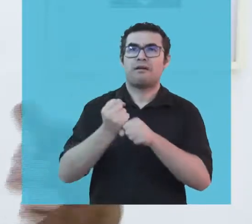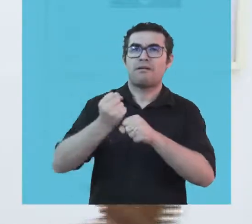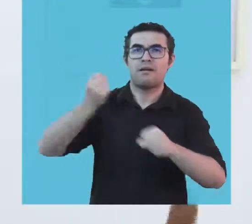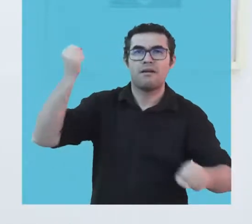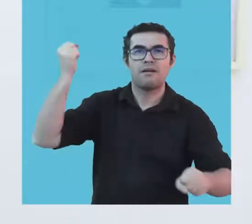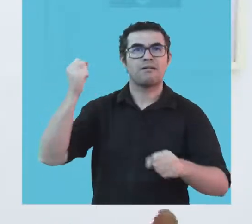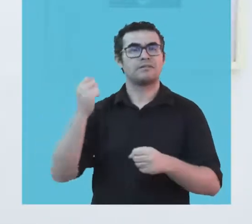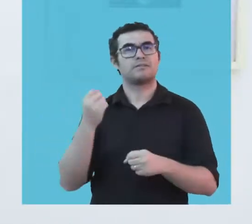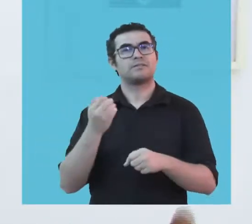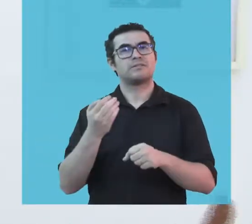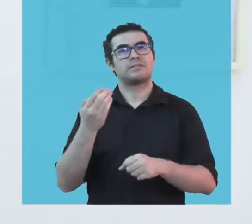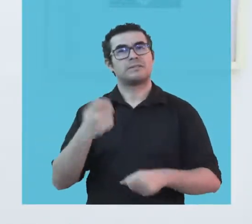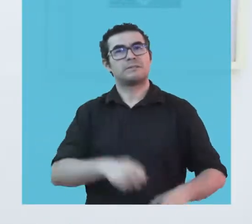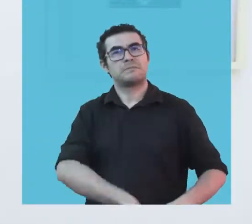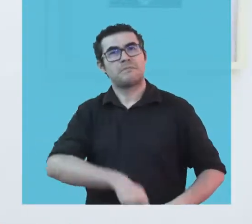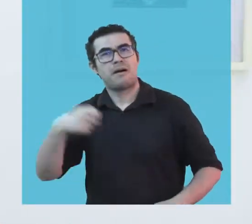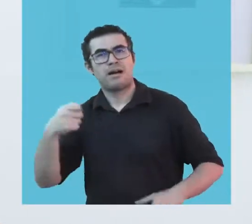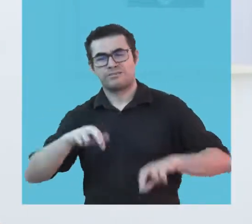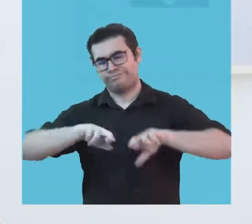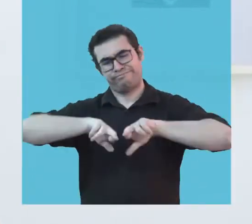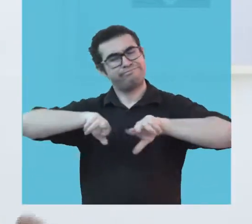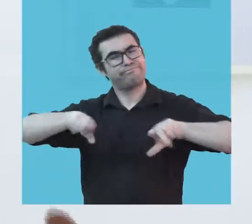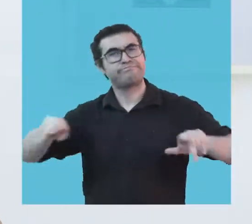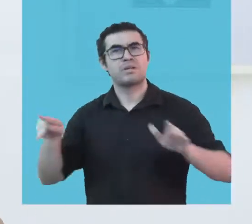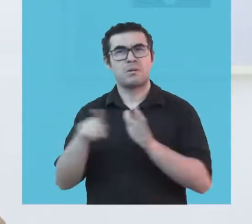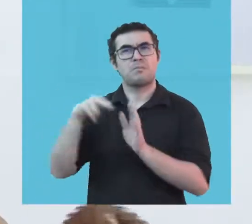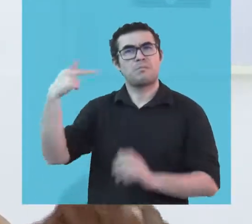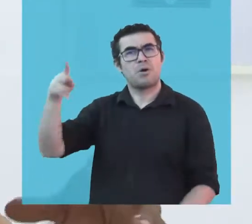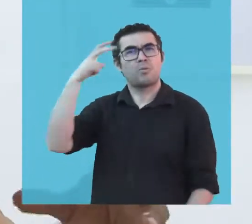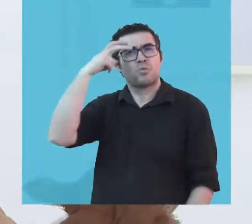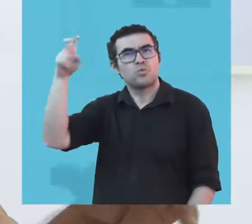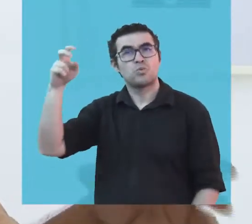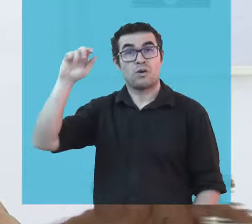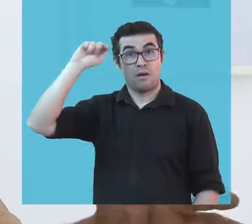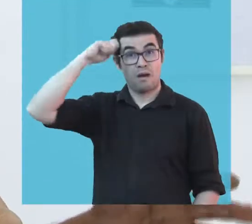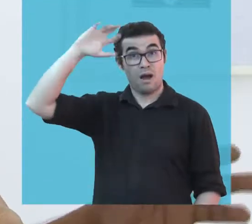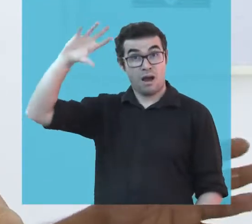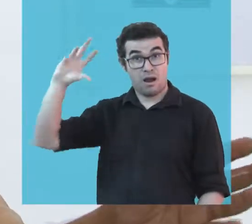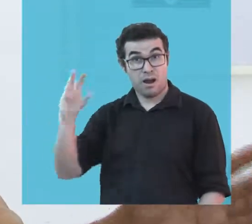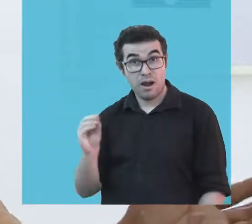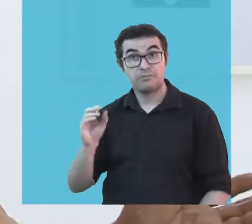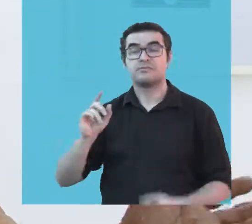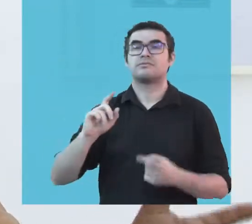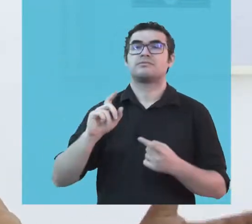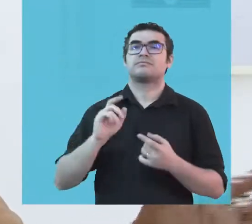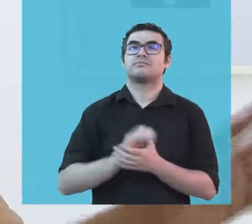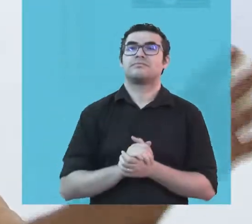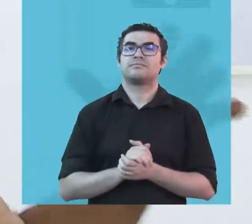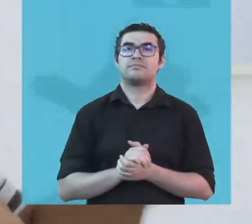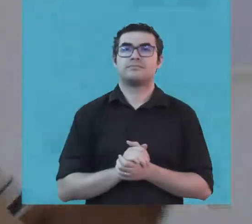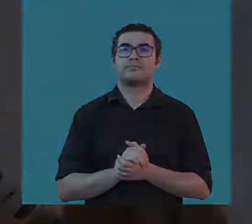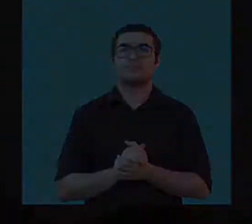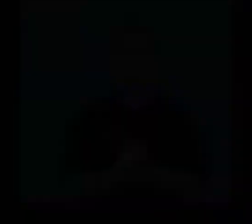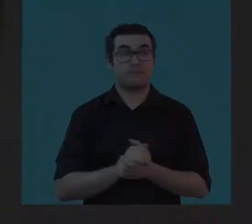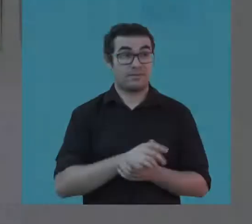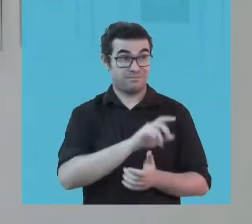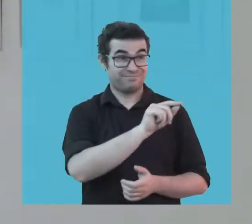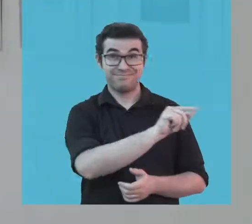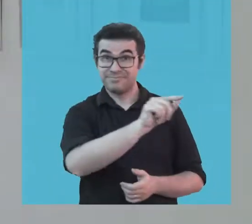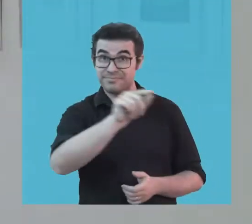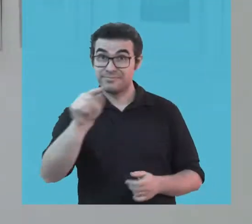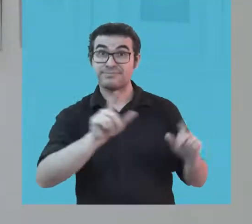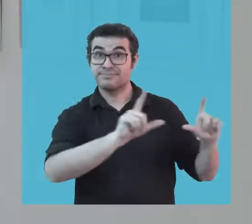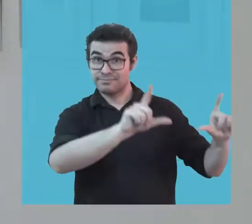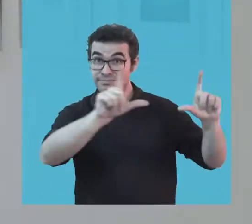de guerra também indígenas. E aí depois eu parti para uma ancestralidade mais universal. Com